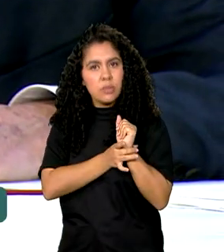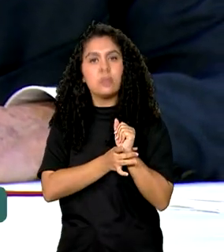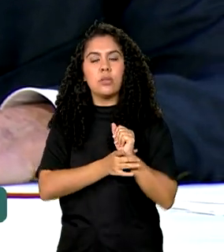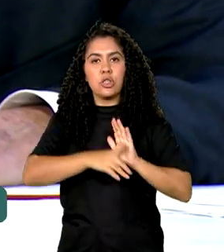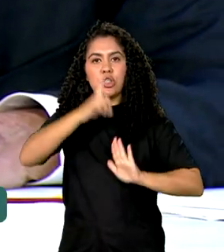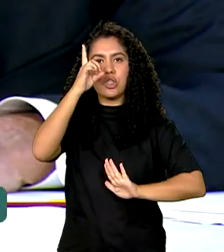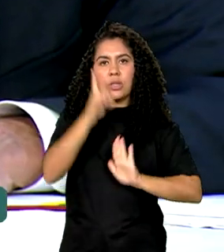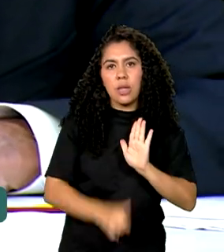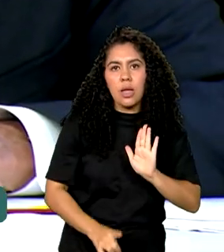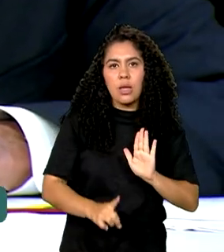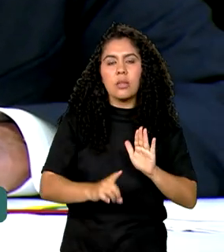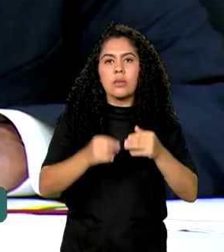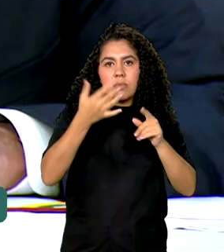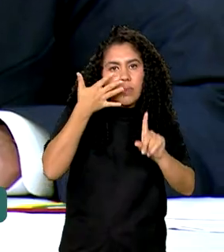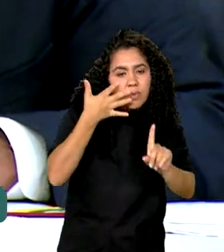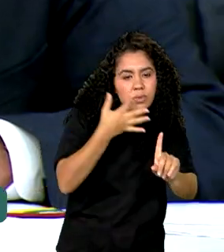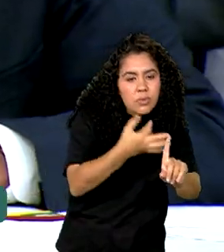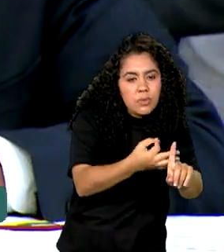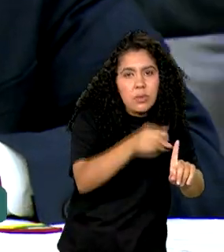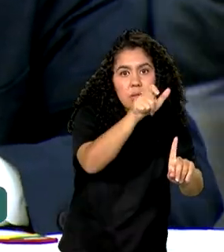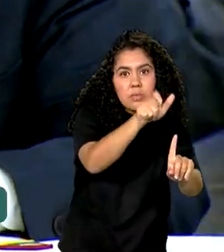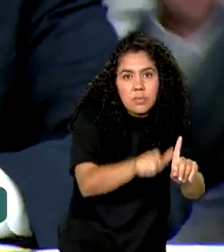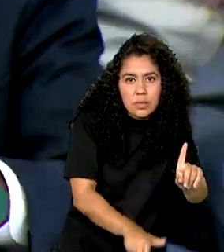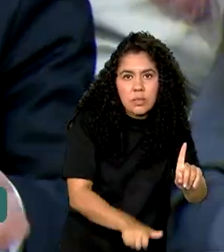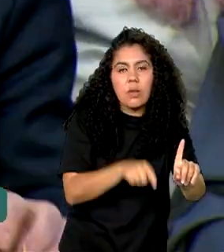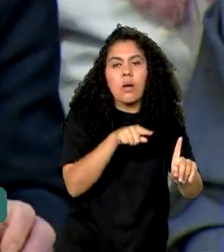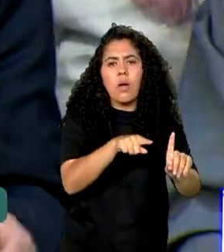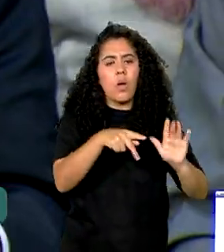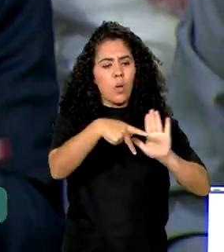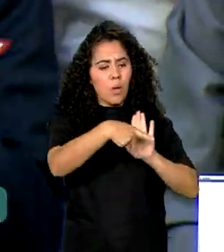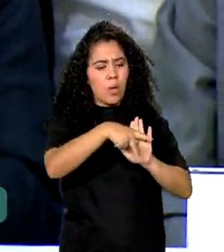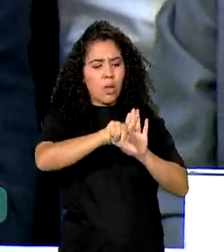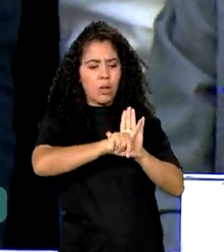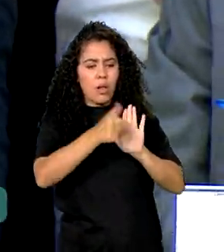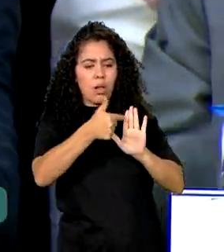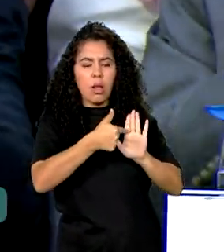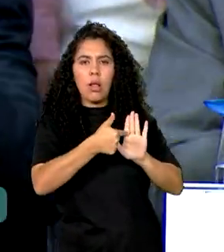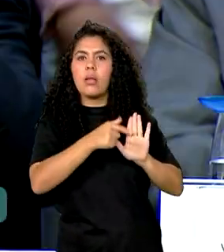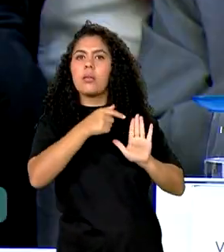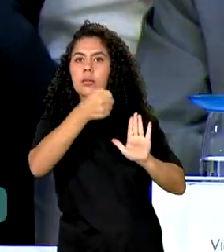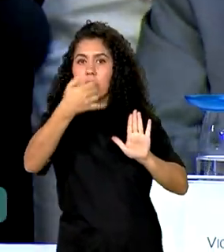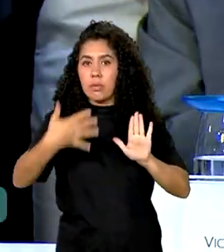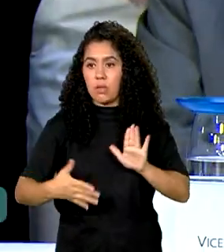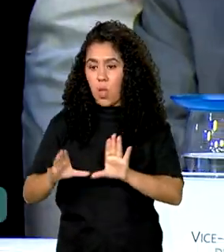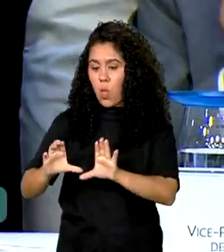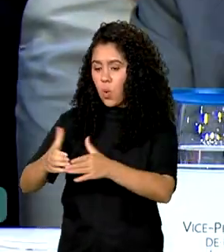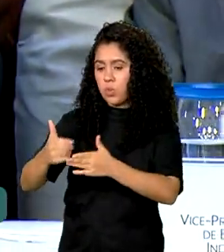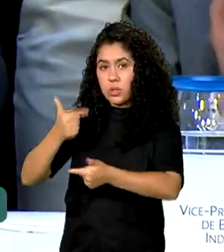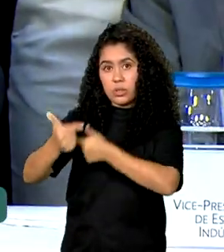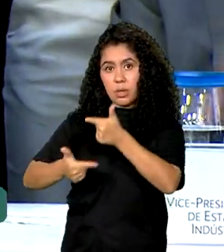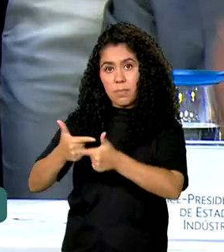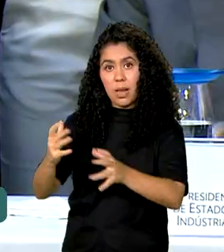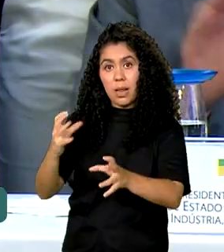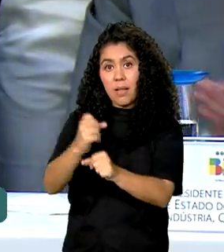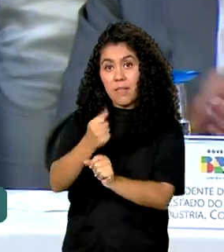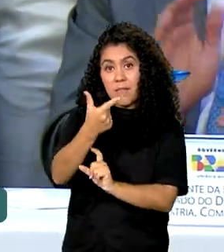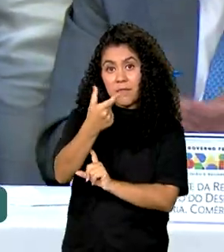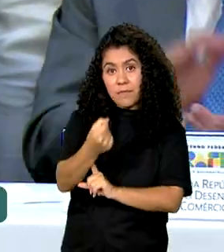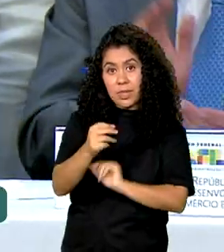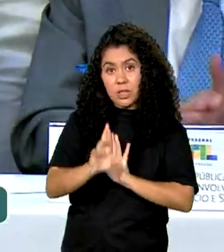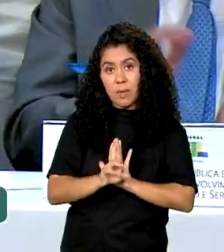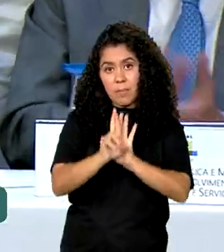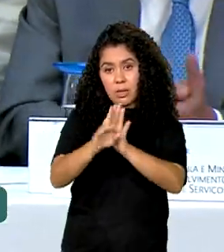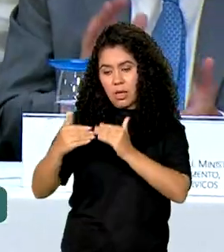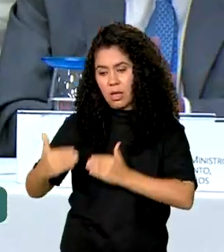quanto das que cuidam. O projeto de lei que trata do assunto elaborado por um grupo de trabalho que envolveu 20 ministérios, foi